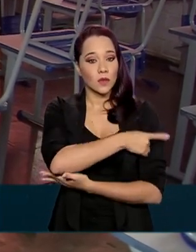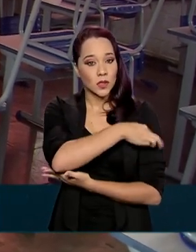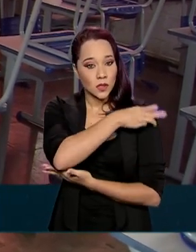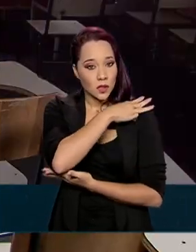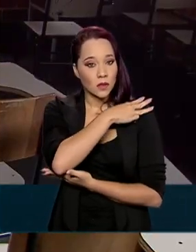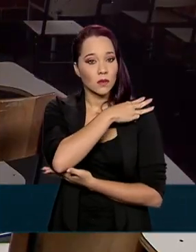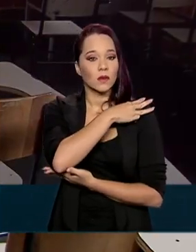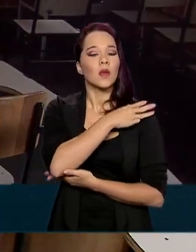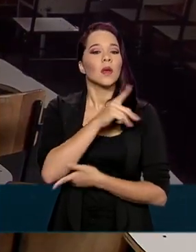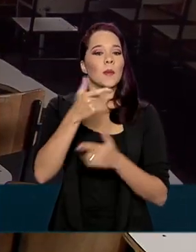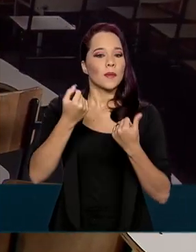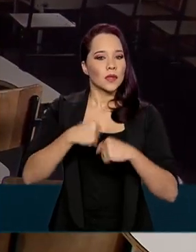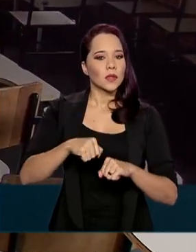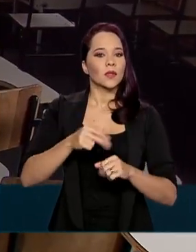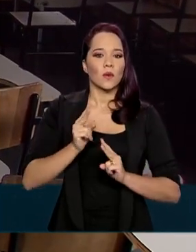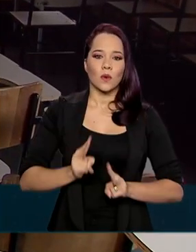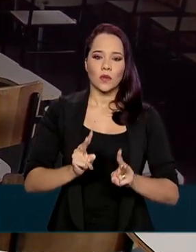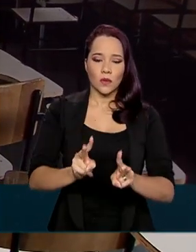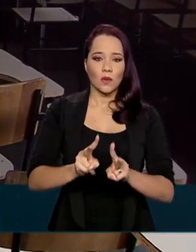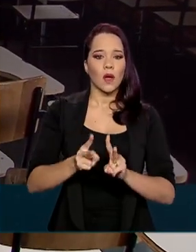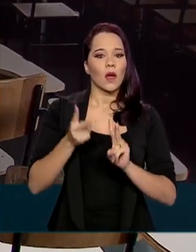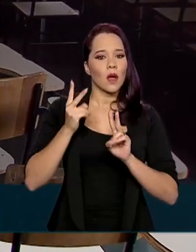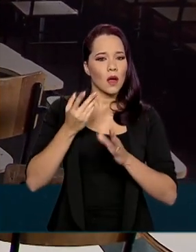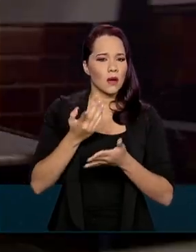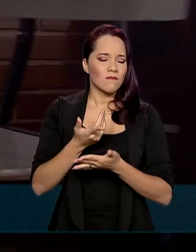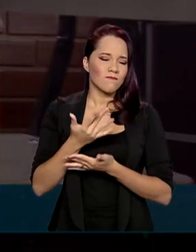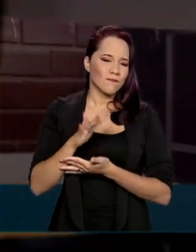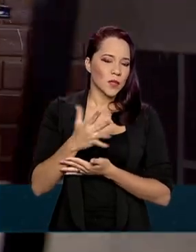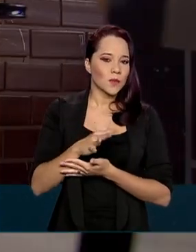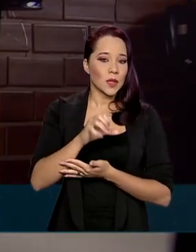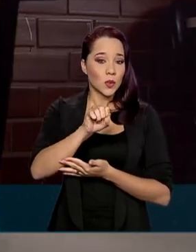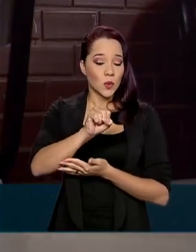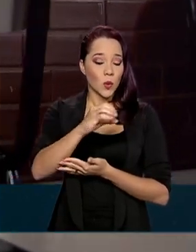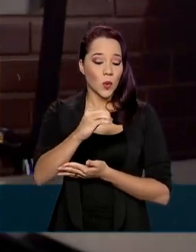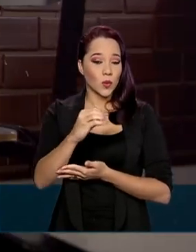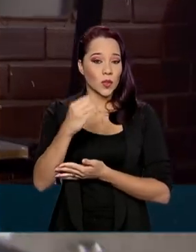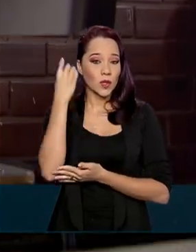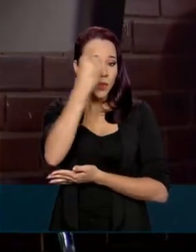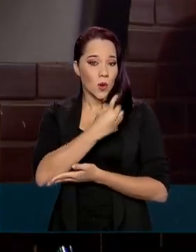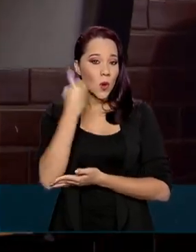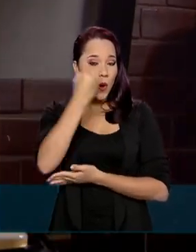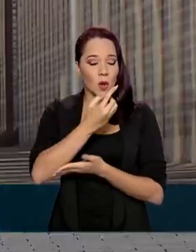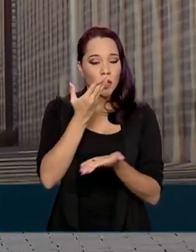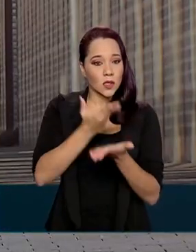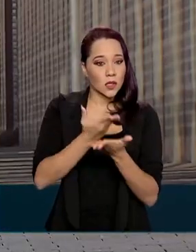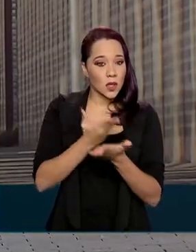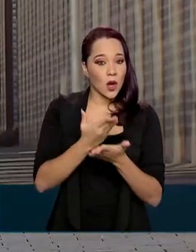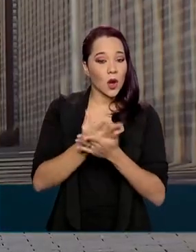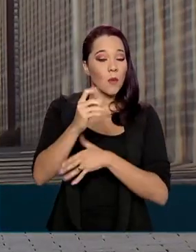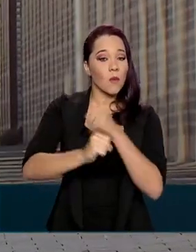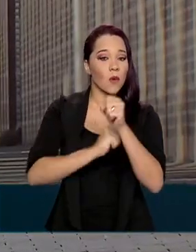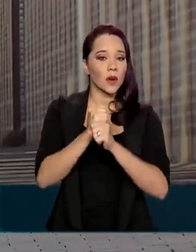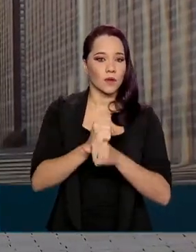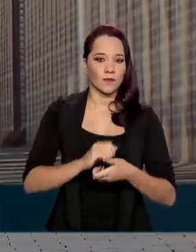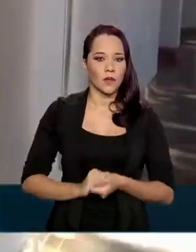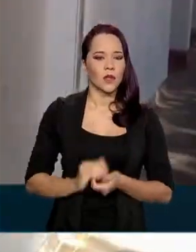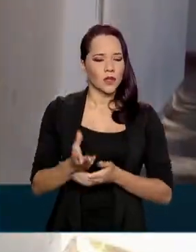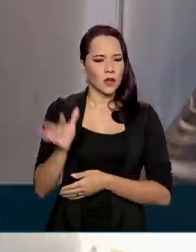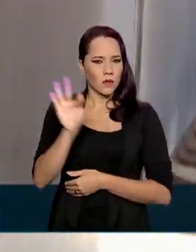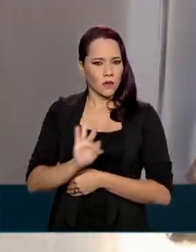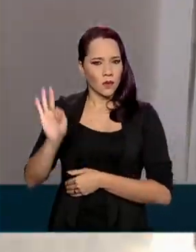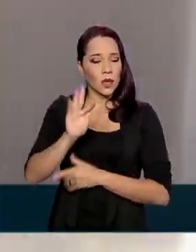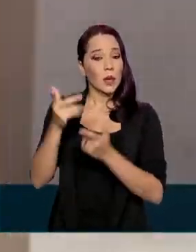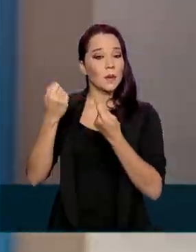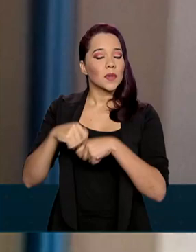e médio têm que continuar oferecendo, no mínimo, 800 horas de aulas por ano. Já as universidades